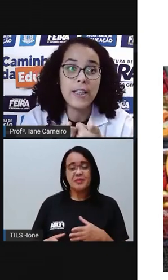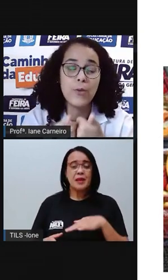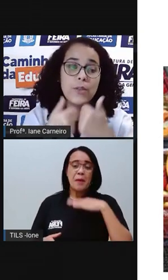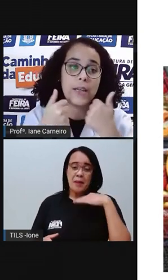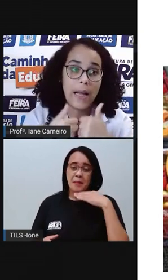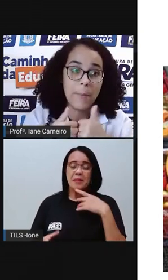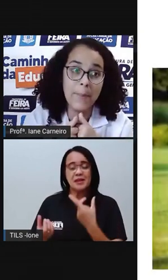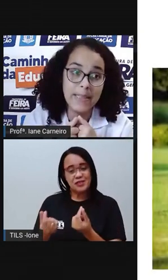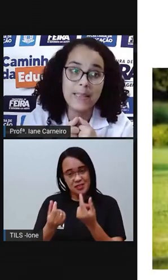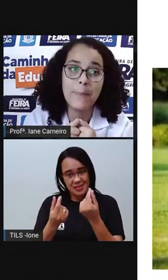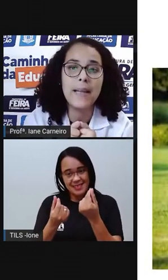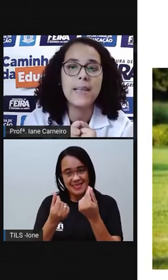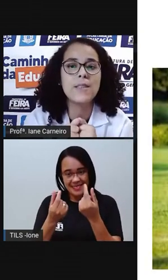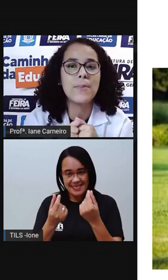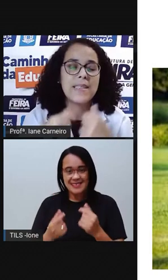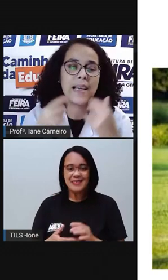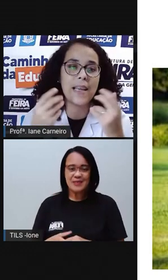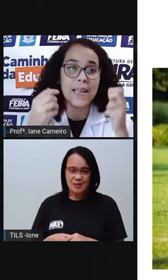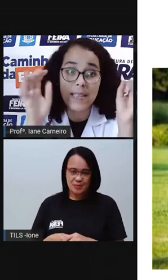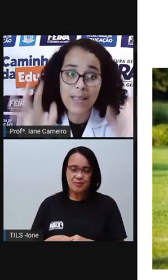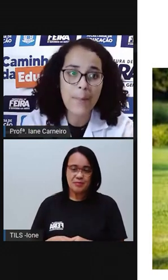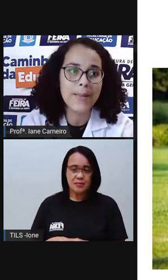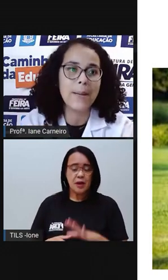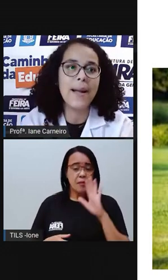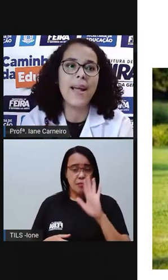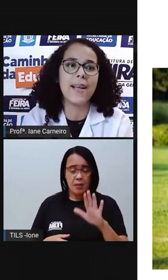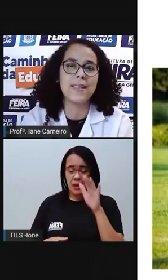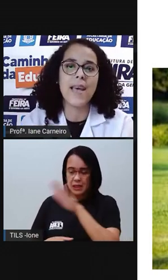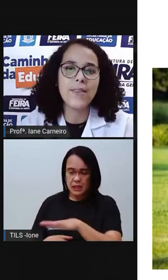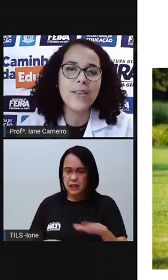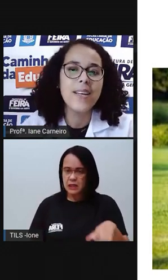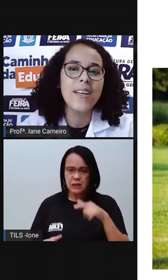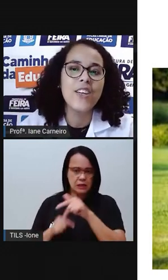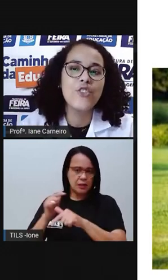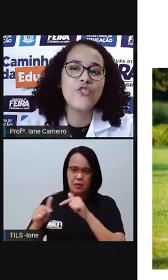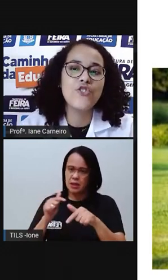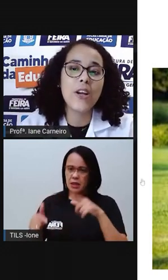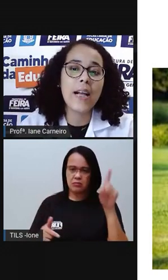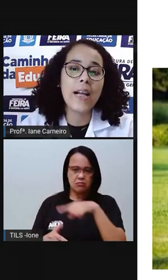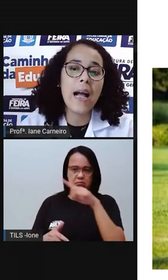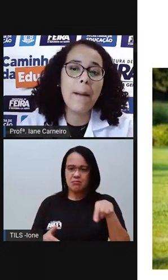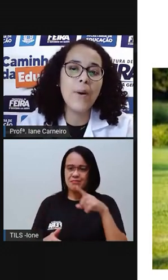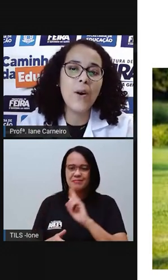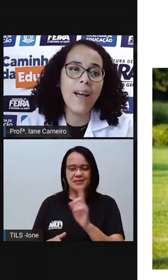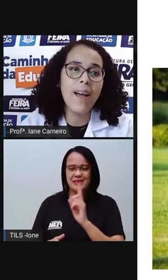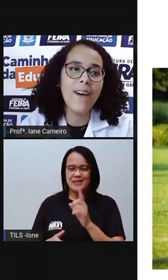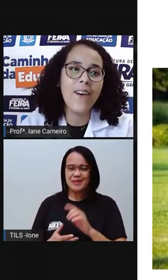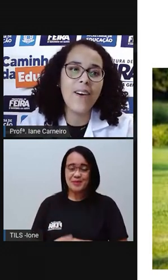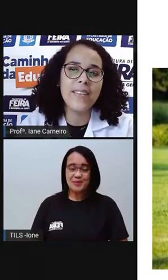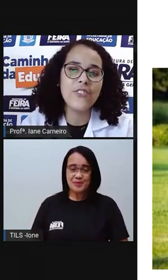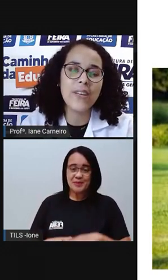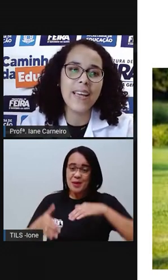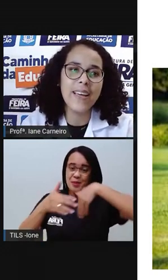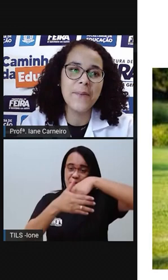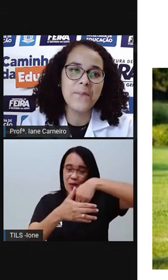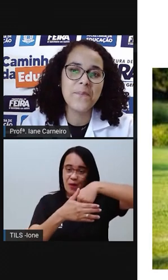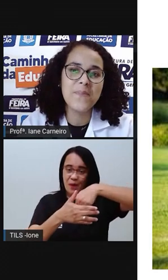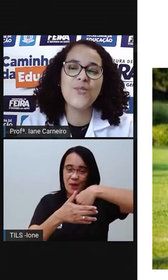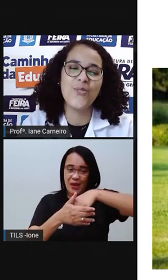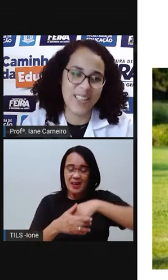dinheirinho enquanto a mamãe tá trabalhando. Mas a criança não é pra trabalhar. Certo? Jogar bola. Ó. Deixa o quê?